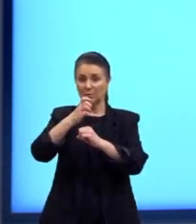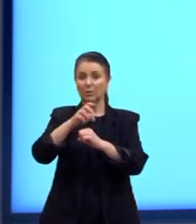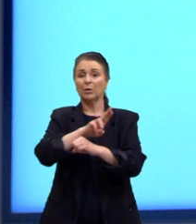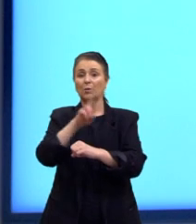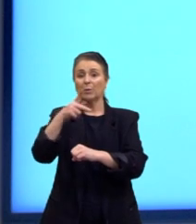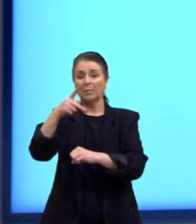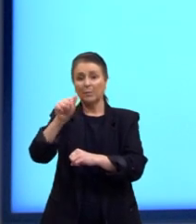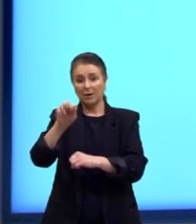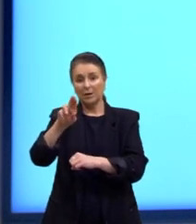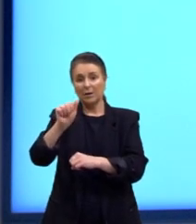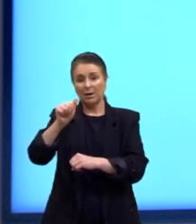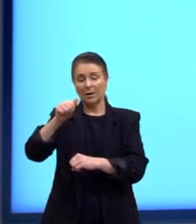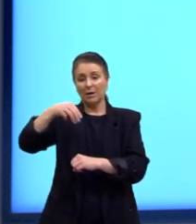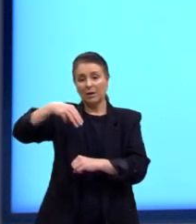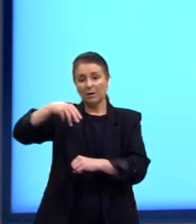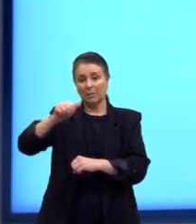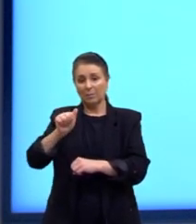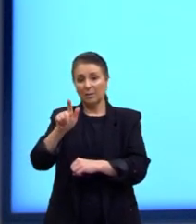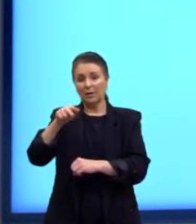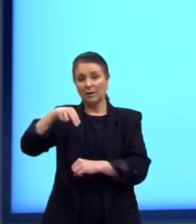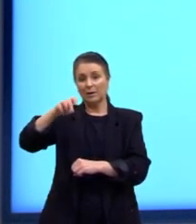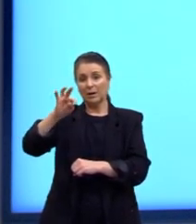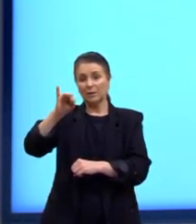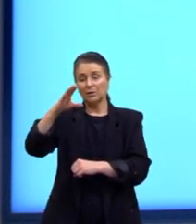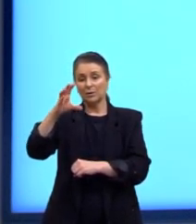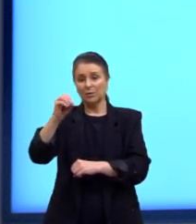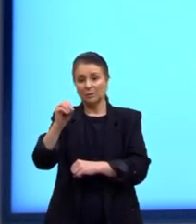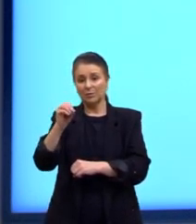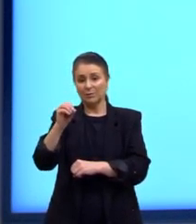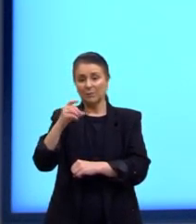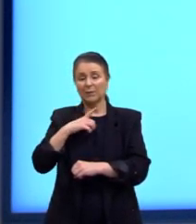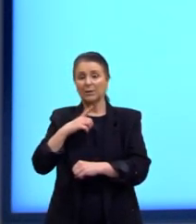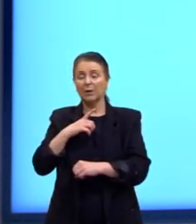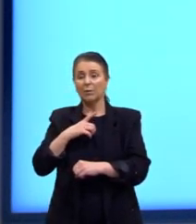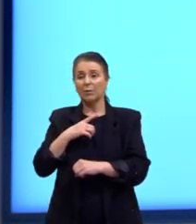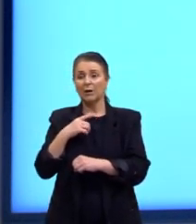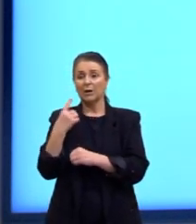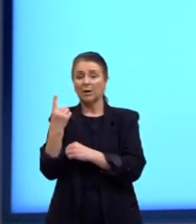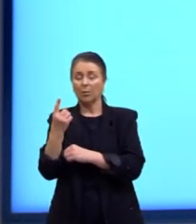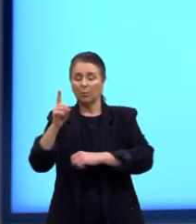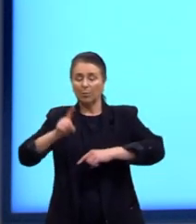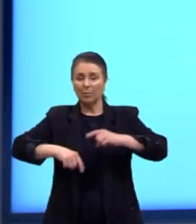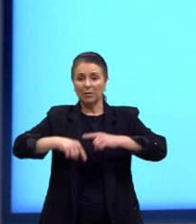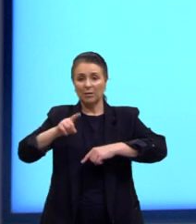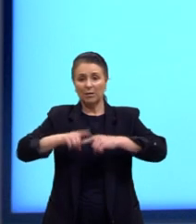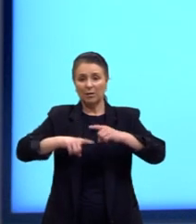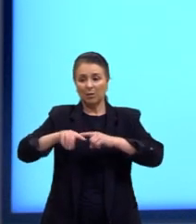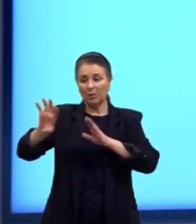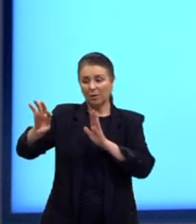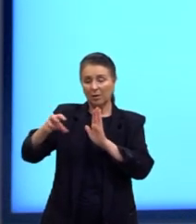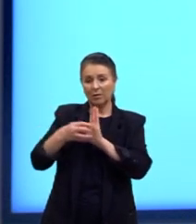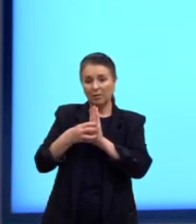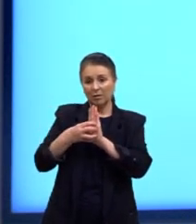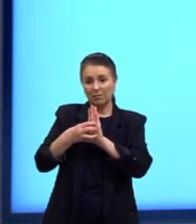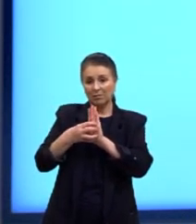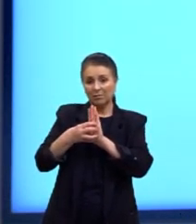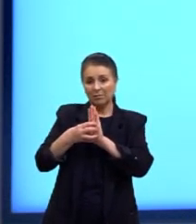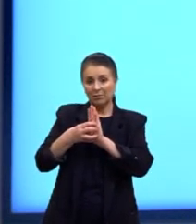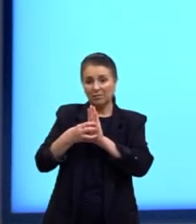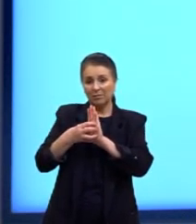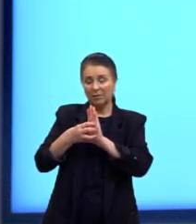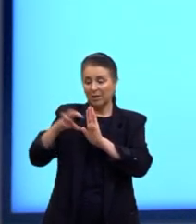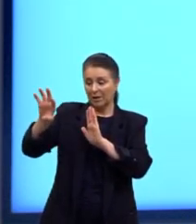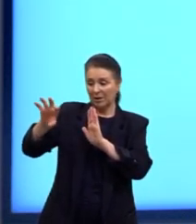um outro elétron para cancelar aquele campo, tá? Então, ele vai se tornar um material que atrai, Que vai ser